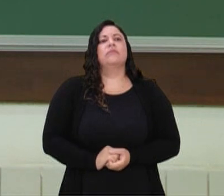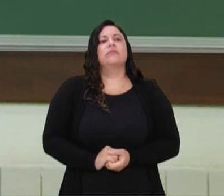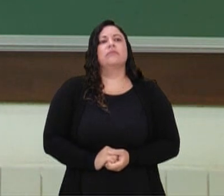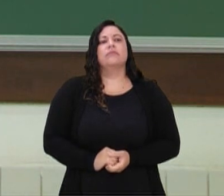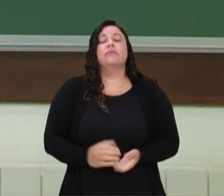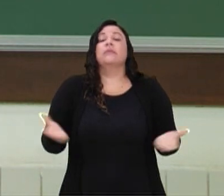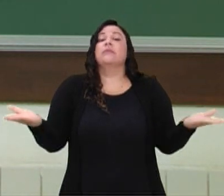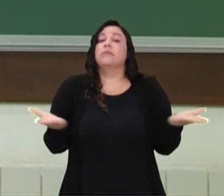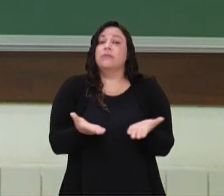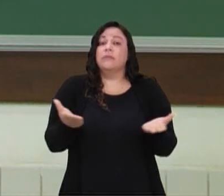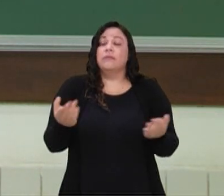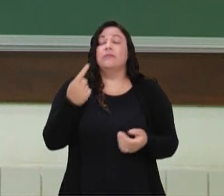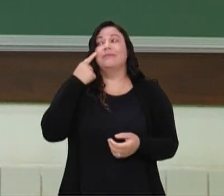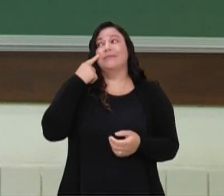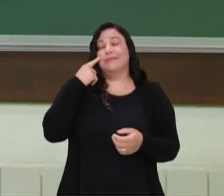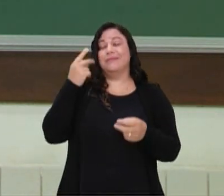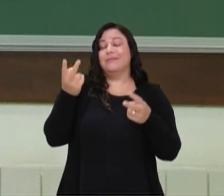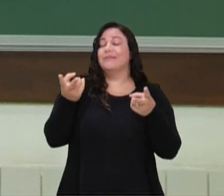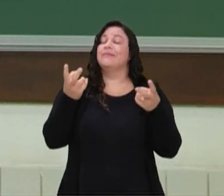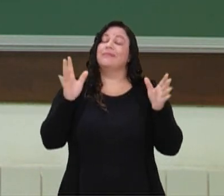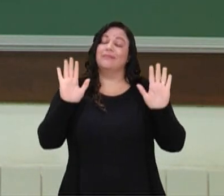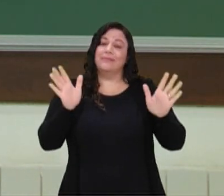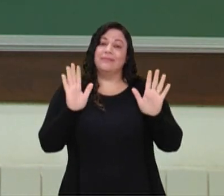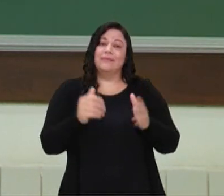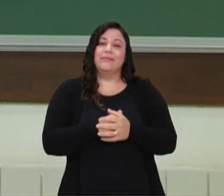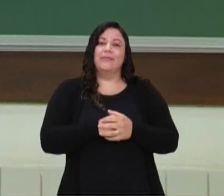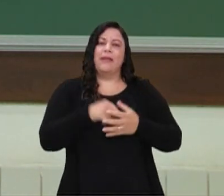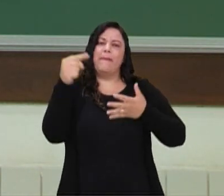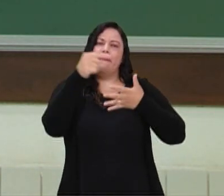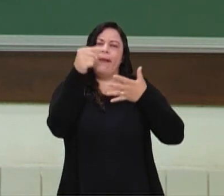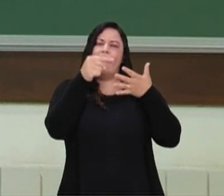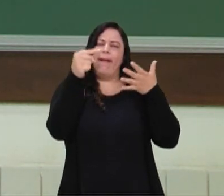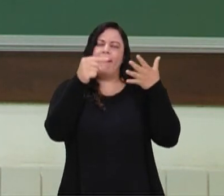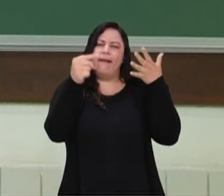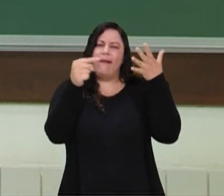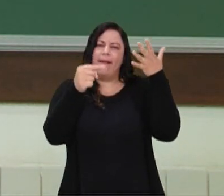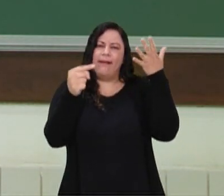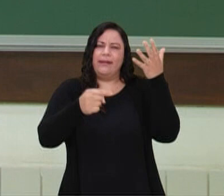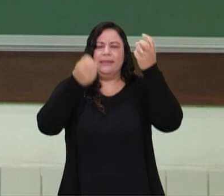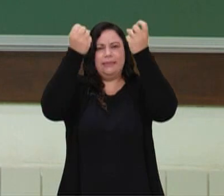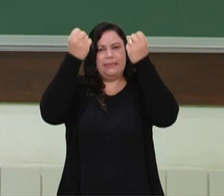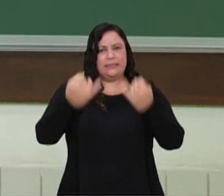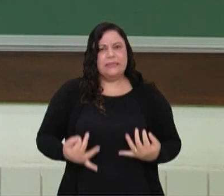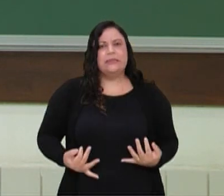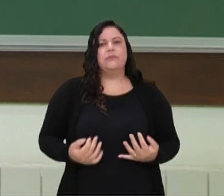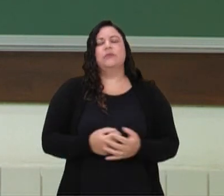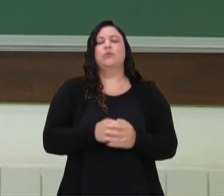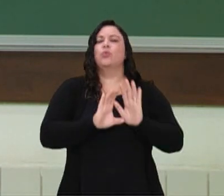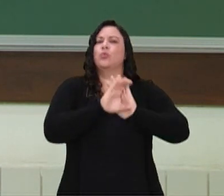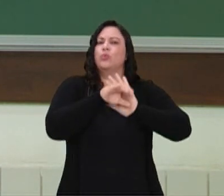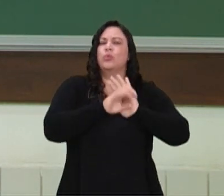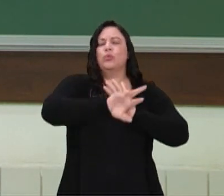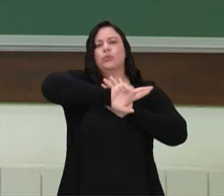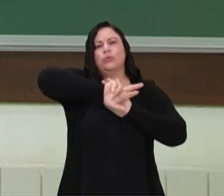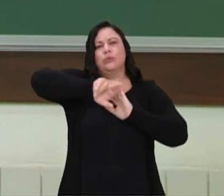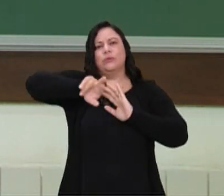E aqui, como a gente falou de muitos aqui, a gente vem trazer um pouquinho do conceito de cada um. Então, a